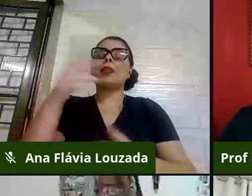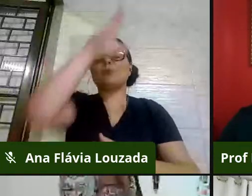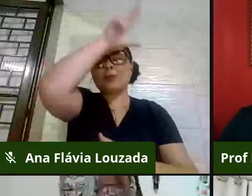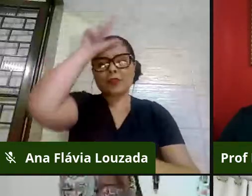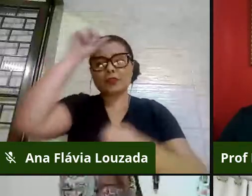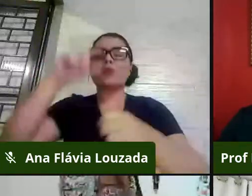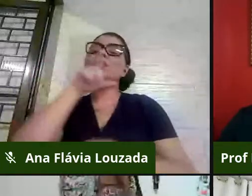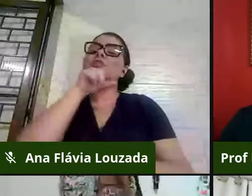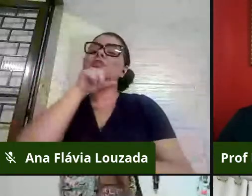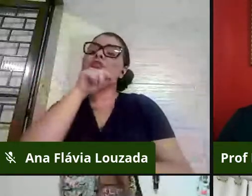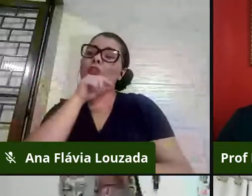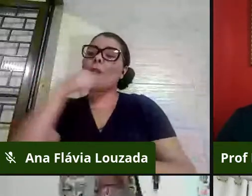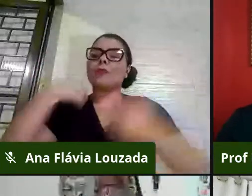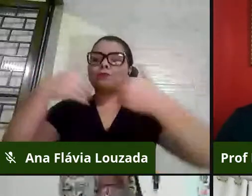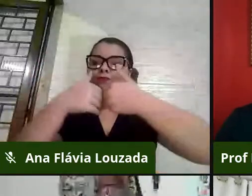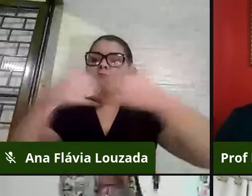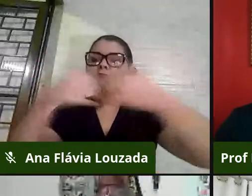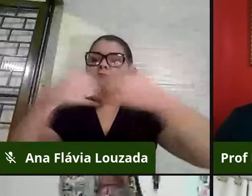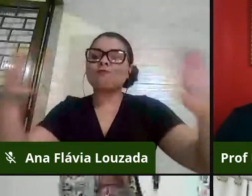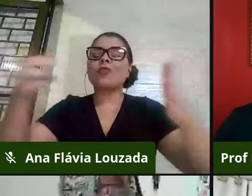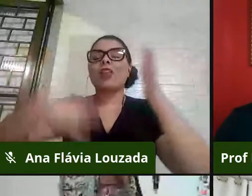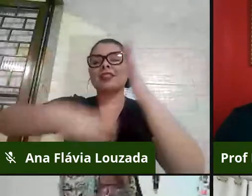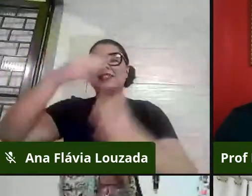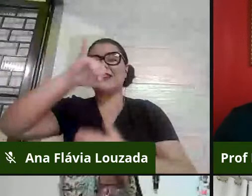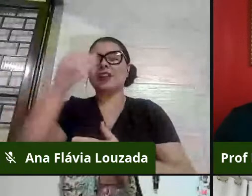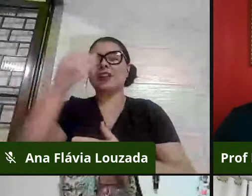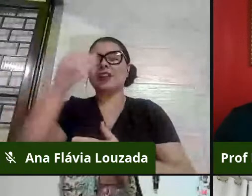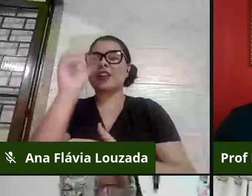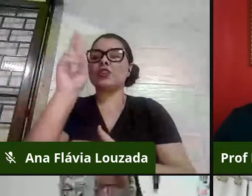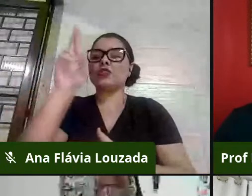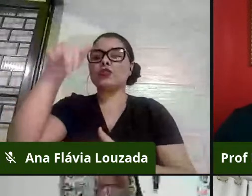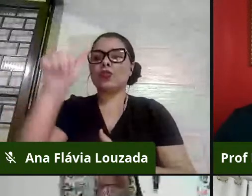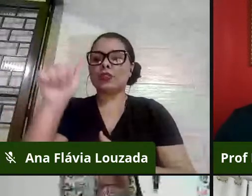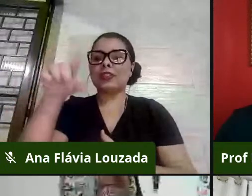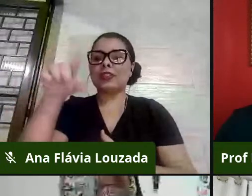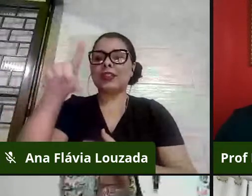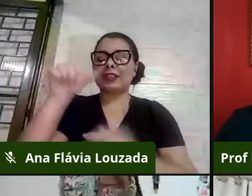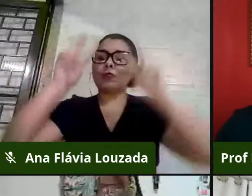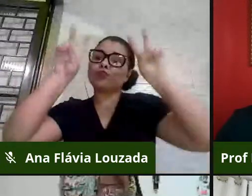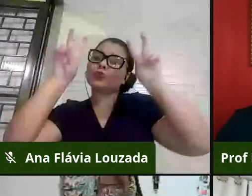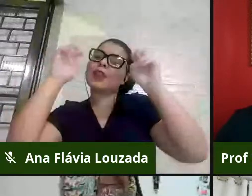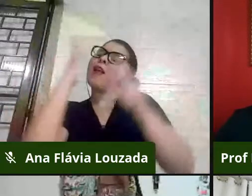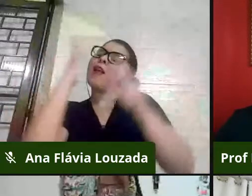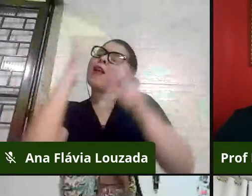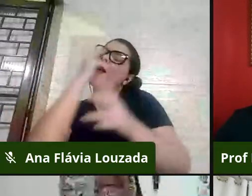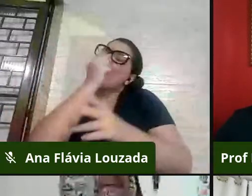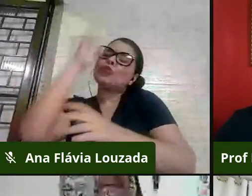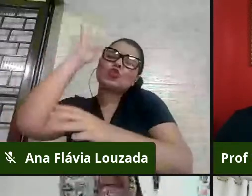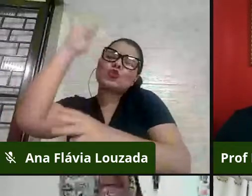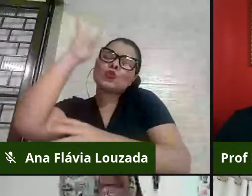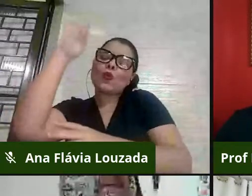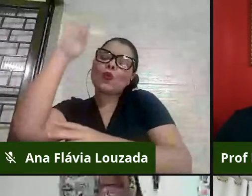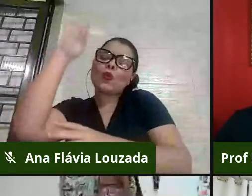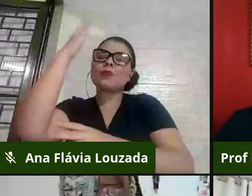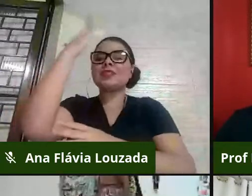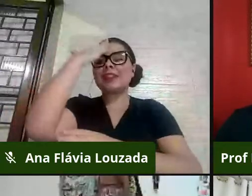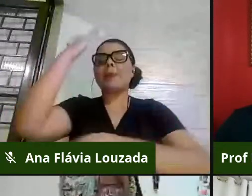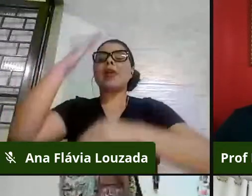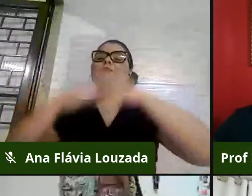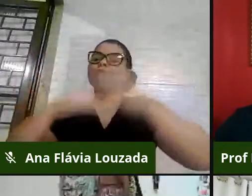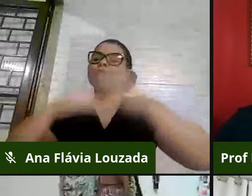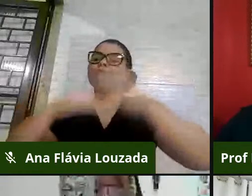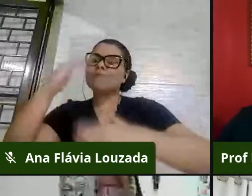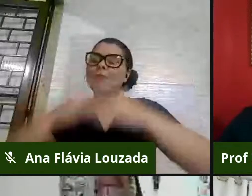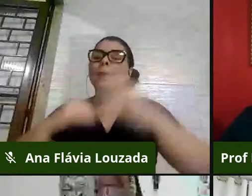eu quero dar abertura à nossa terceira jornada, intitulada A Boniteza de um Sonho, Saberes, Práticas e Esperanças